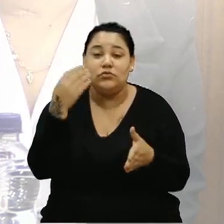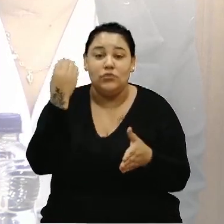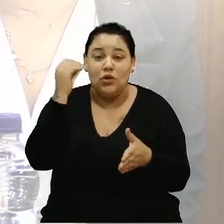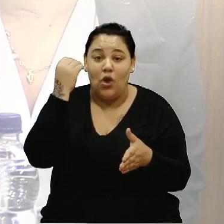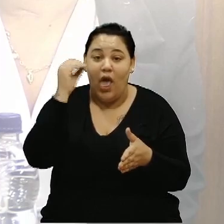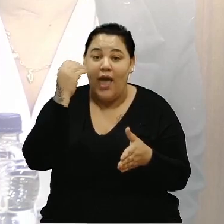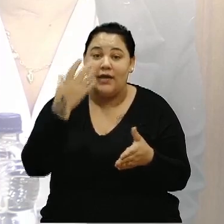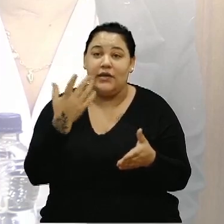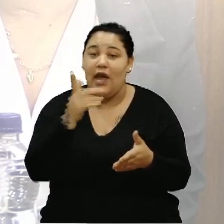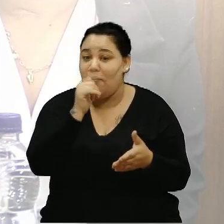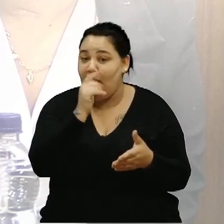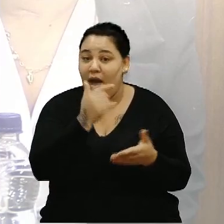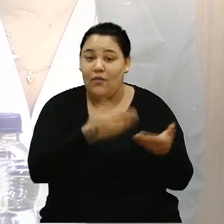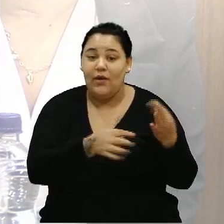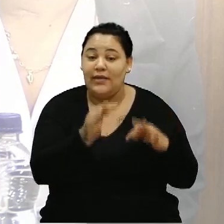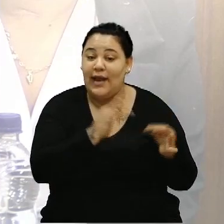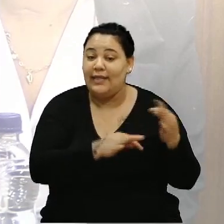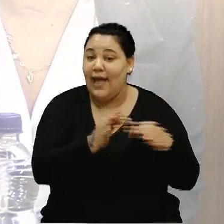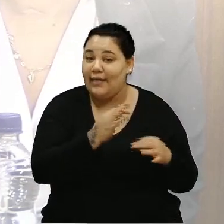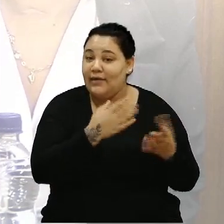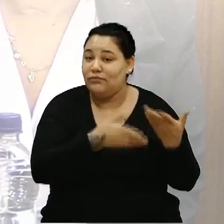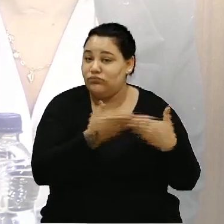Alegre é uma água tratada do Guaíba.